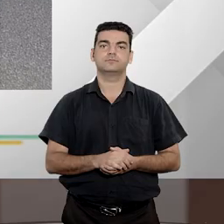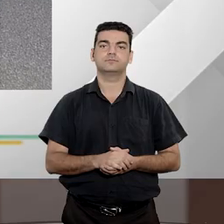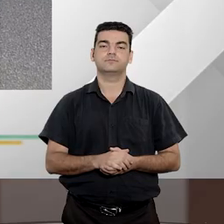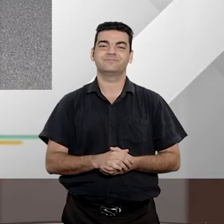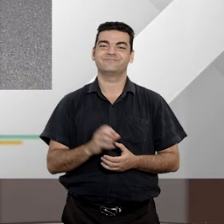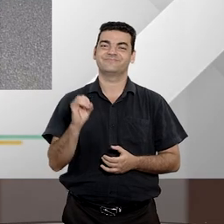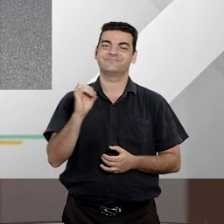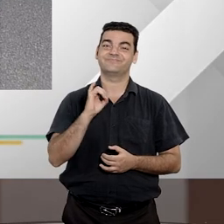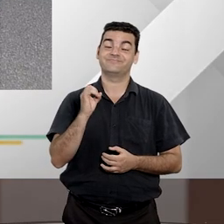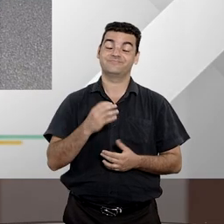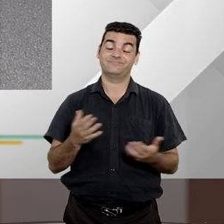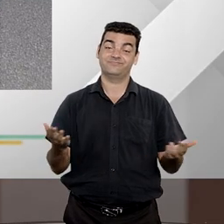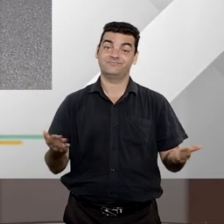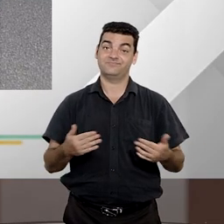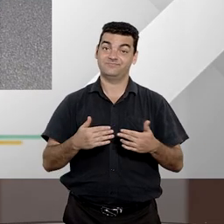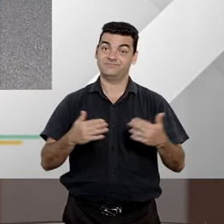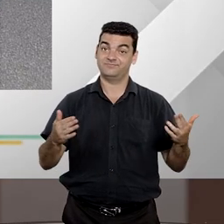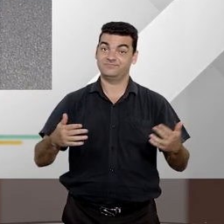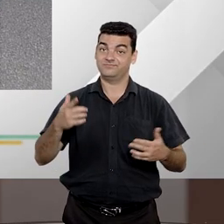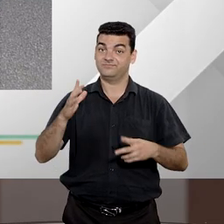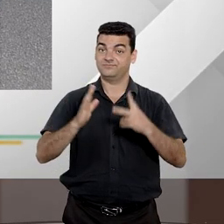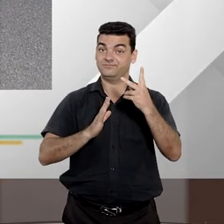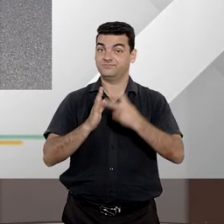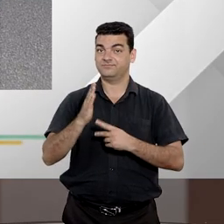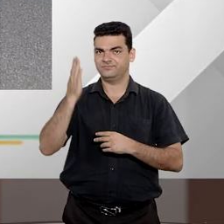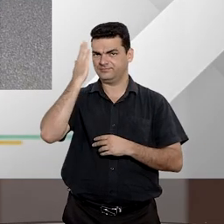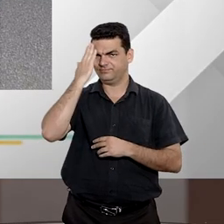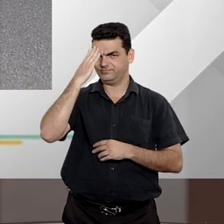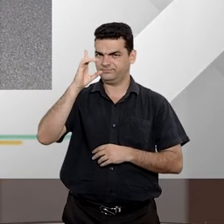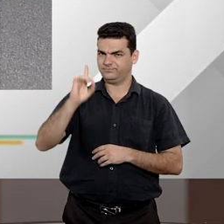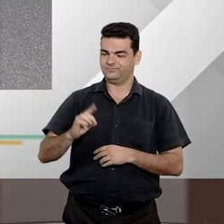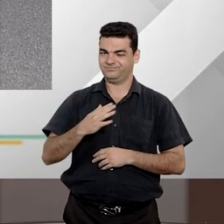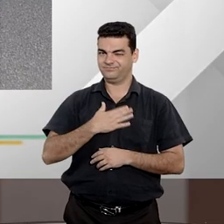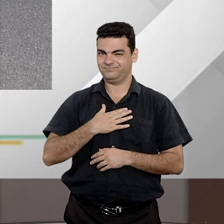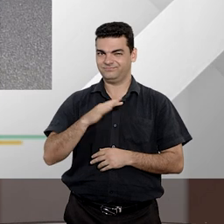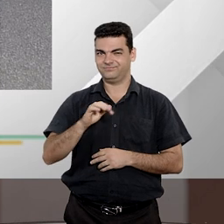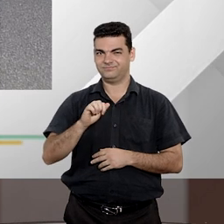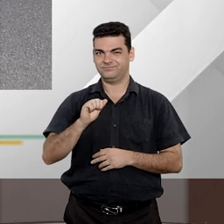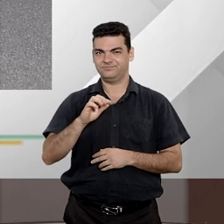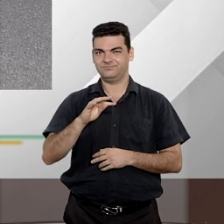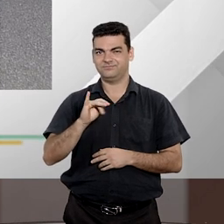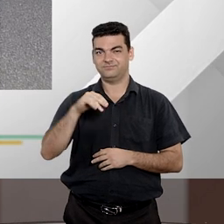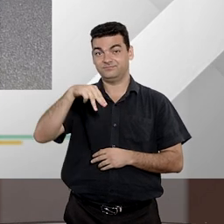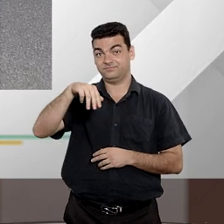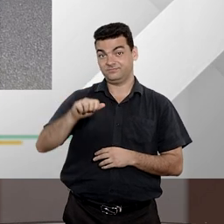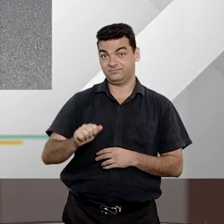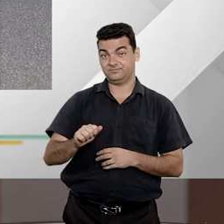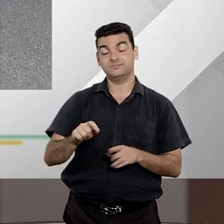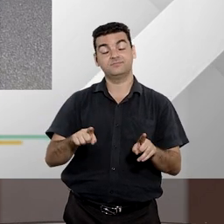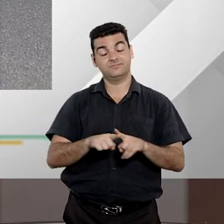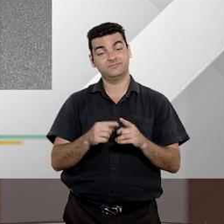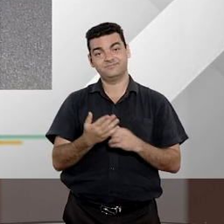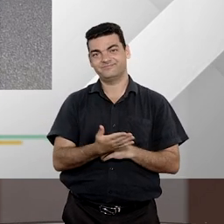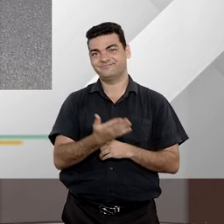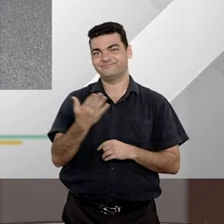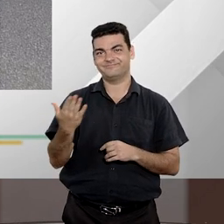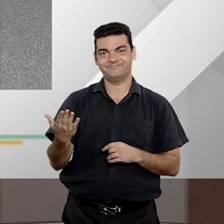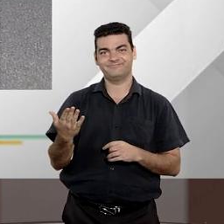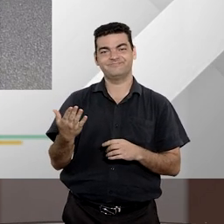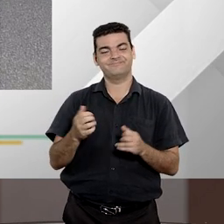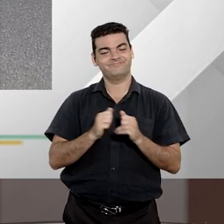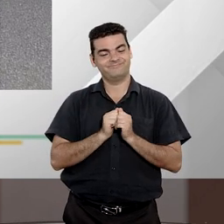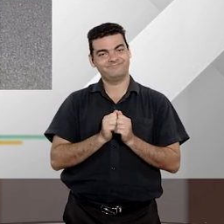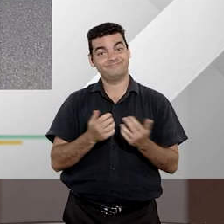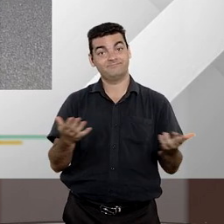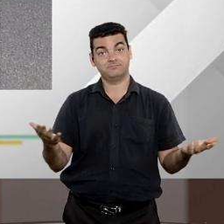Olá, está começando mais um Entender Direito comigo, Fátima Uchoa, e claro, como sempre, você aí do outro lado.